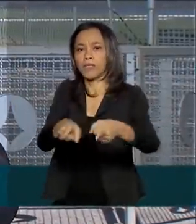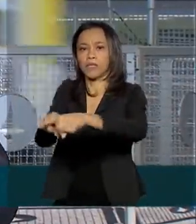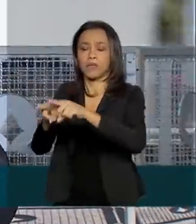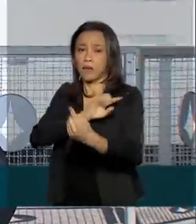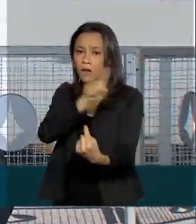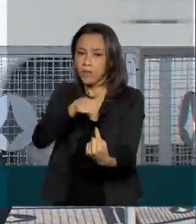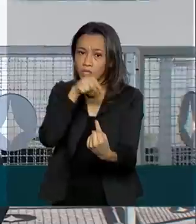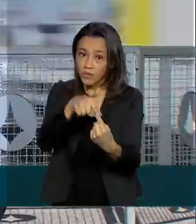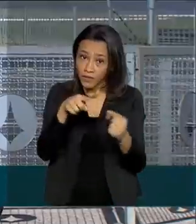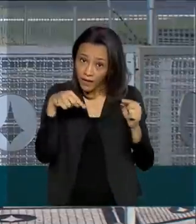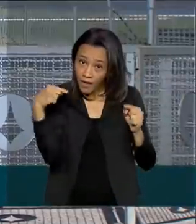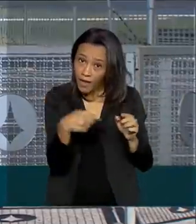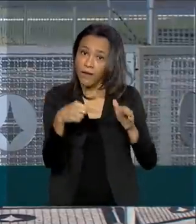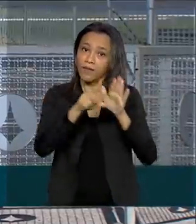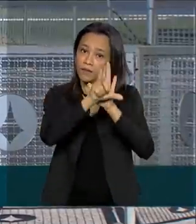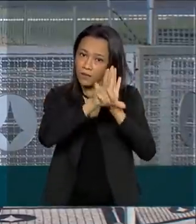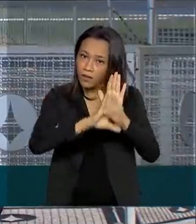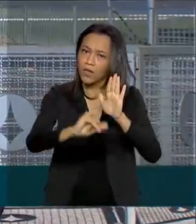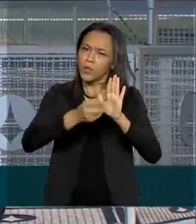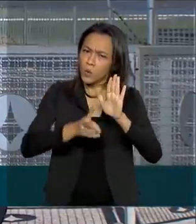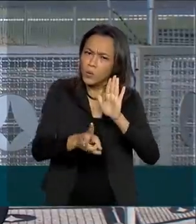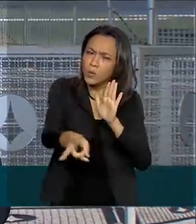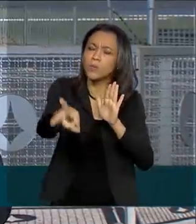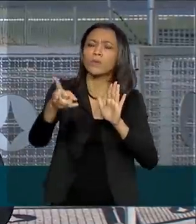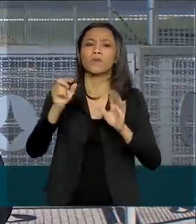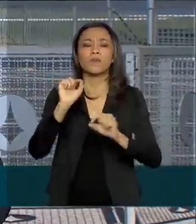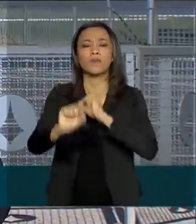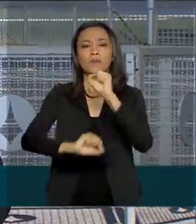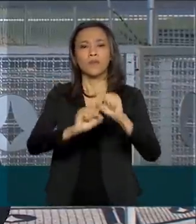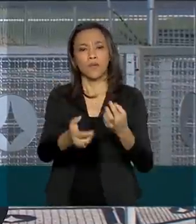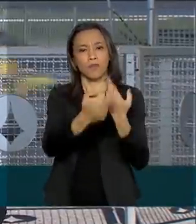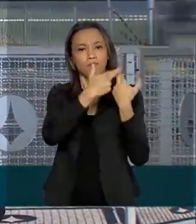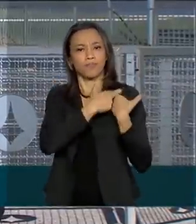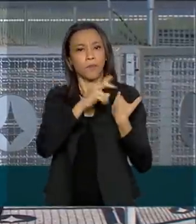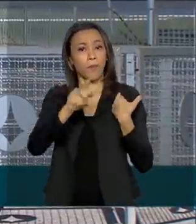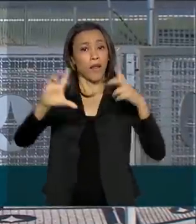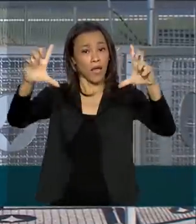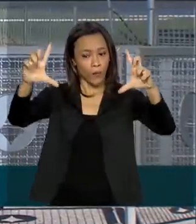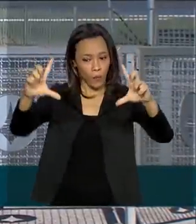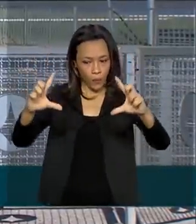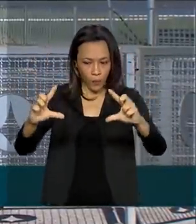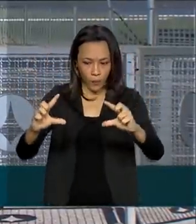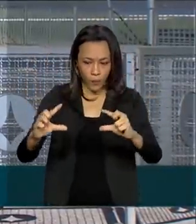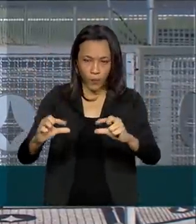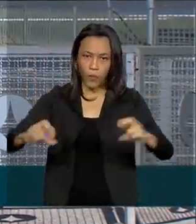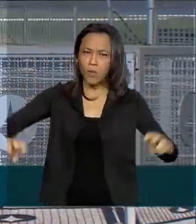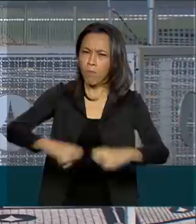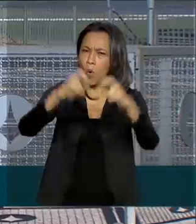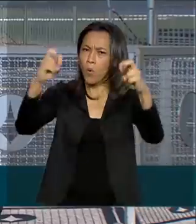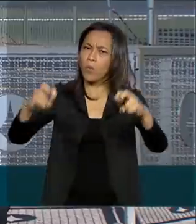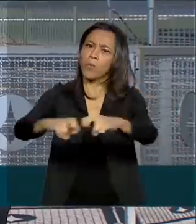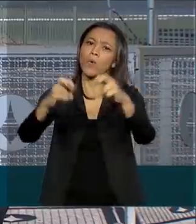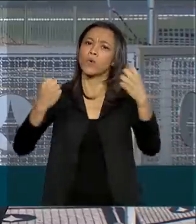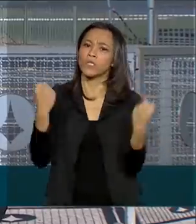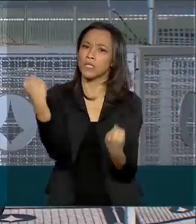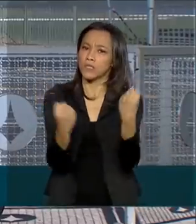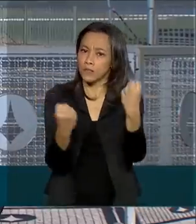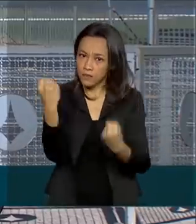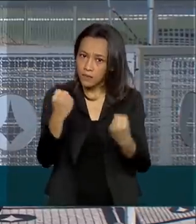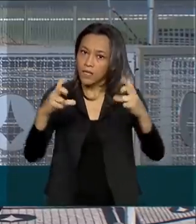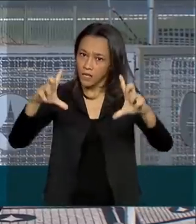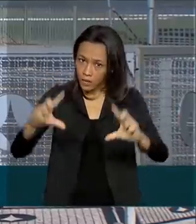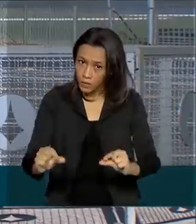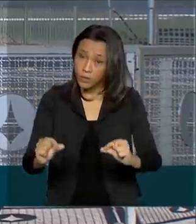com que essa lei continue cumprindo seu papel para a redução do número de acidentes de trânsito. E atualmente é